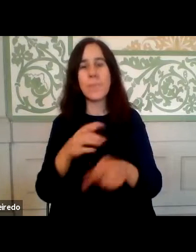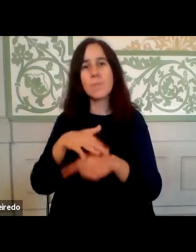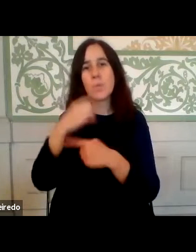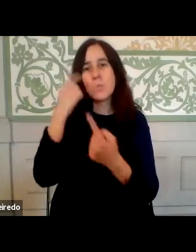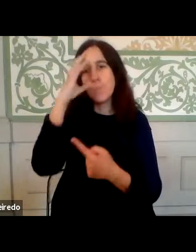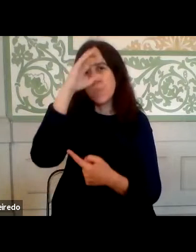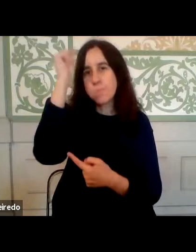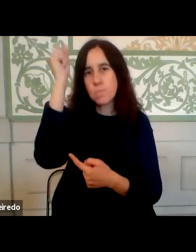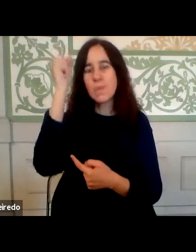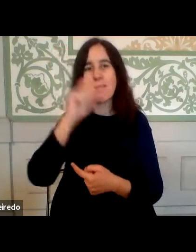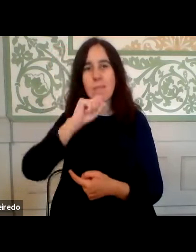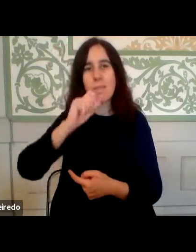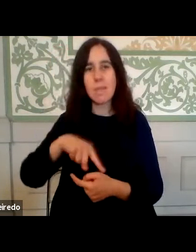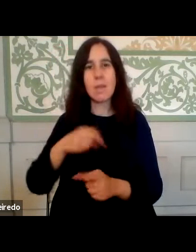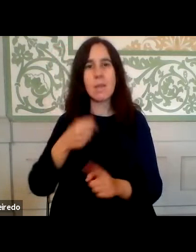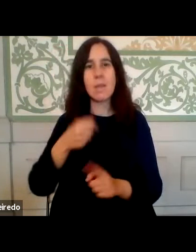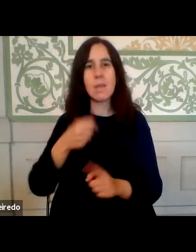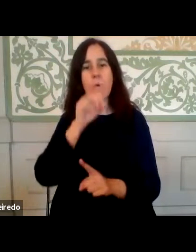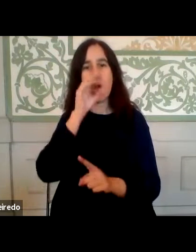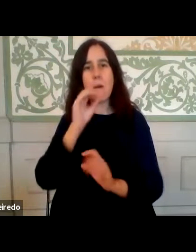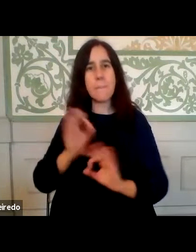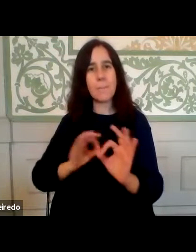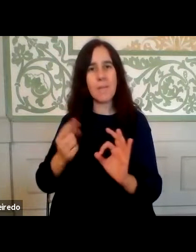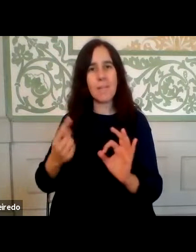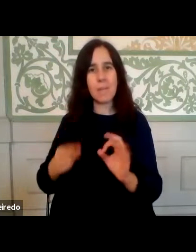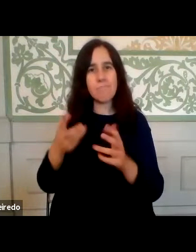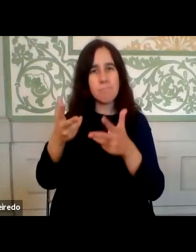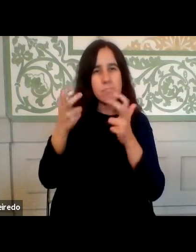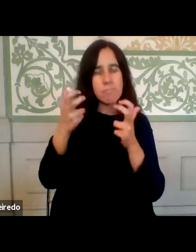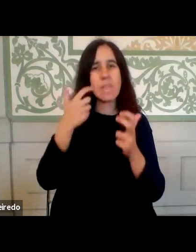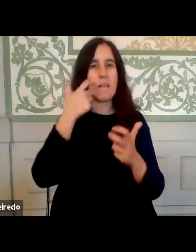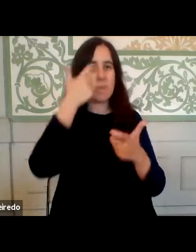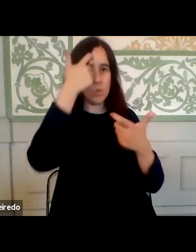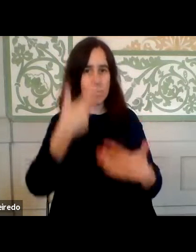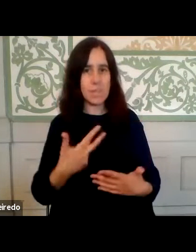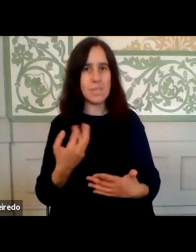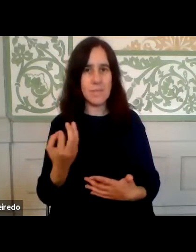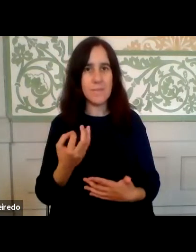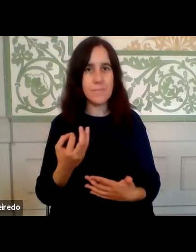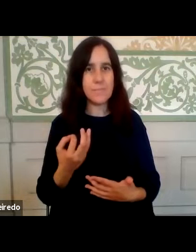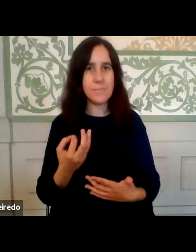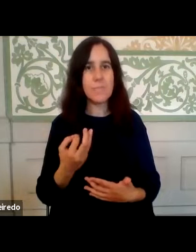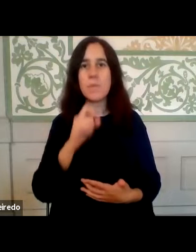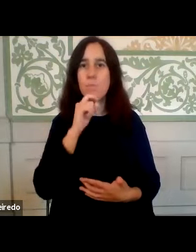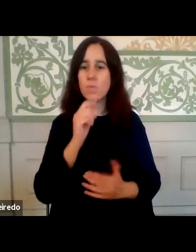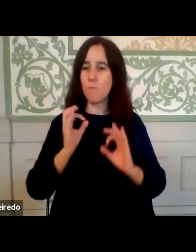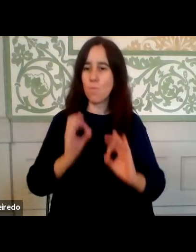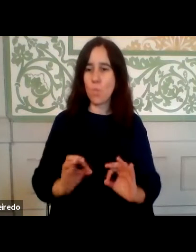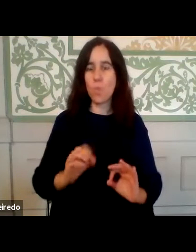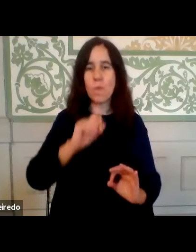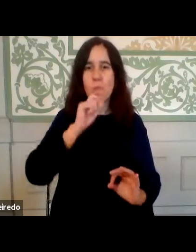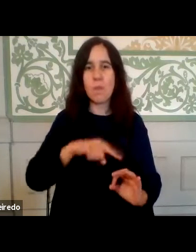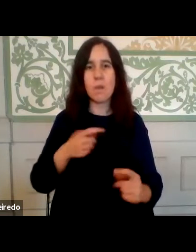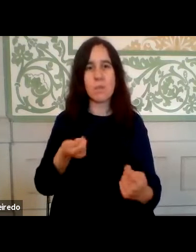Pública tem capacidade para ler os desafios e, talvez o que tenha sido surpreendente, tenha sido a prontidão com que foi capaz de